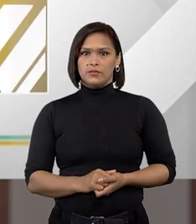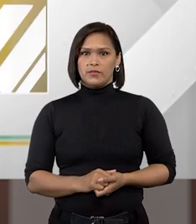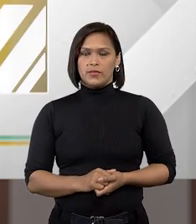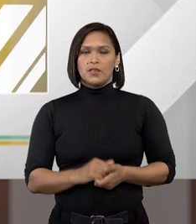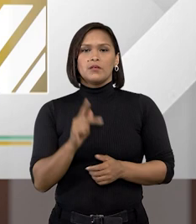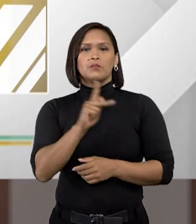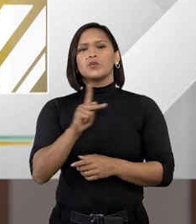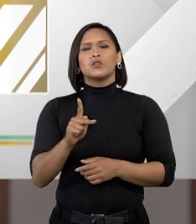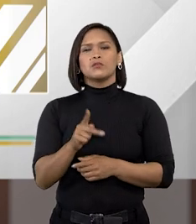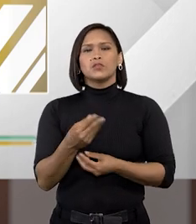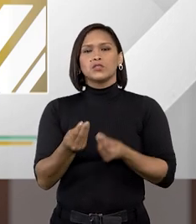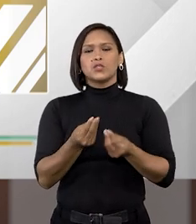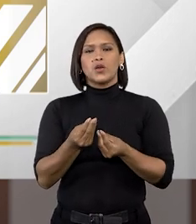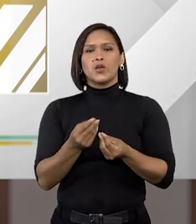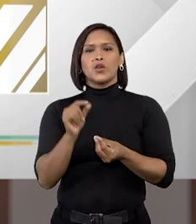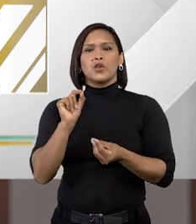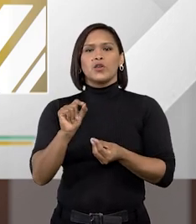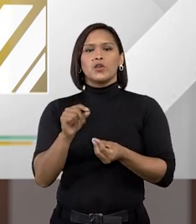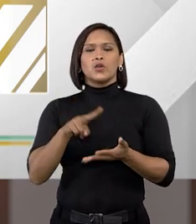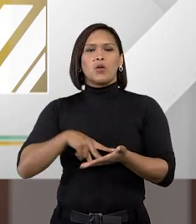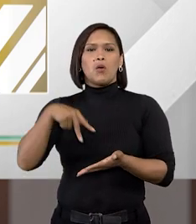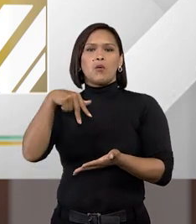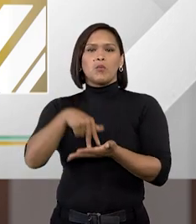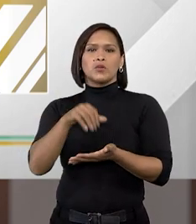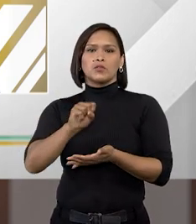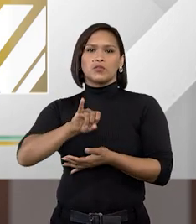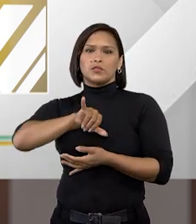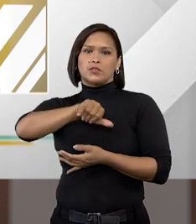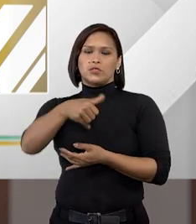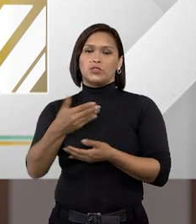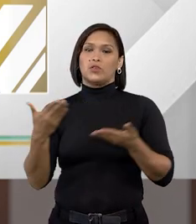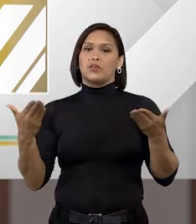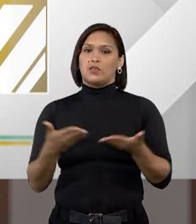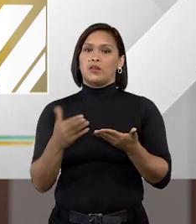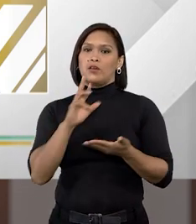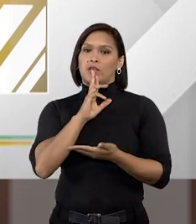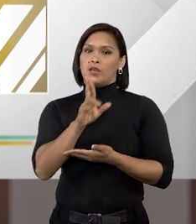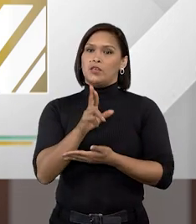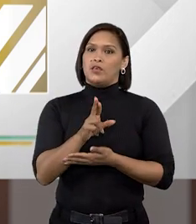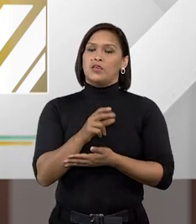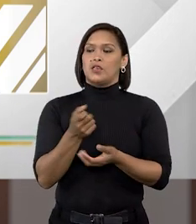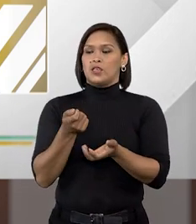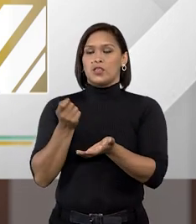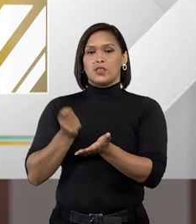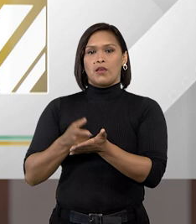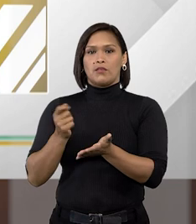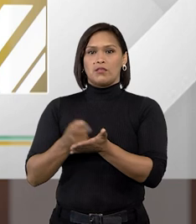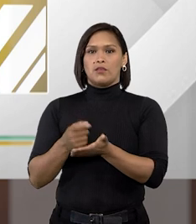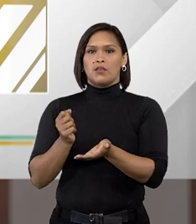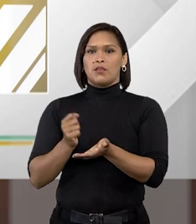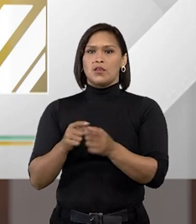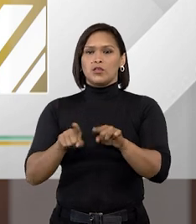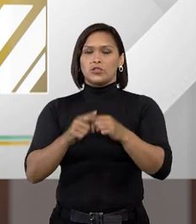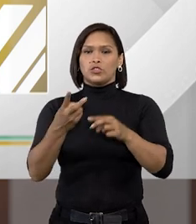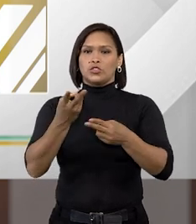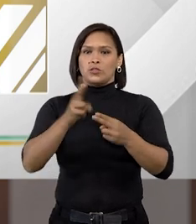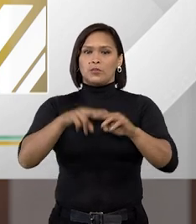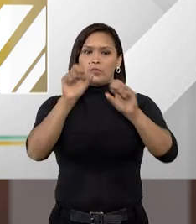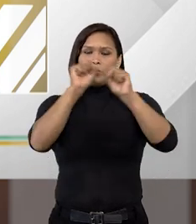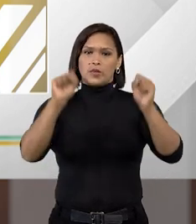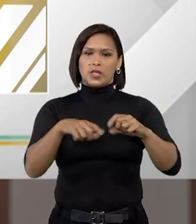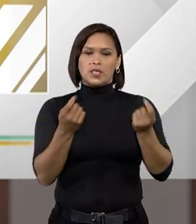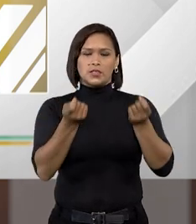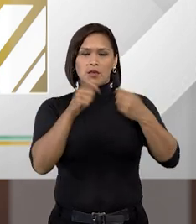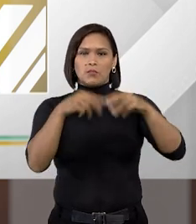professor Bruno e qual o posicionamento do STJ agora a respeito da indenização de presos submetidos a